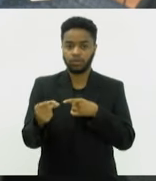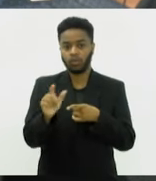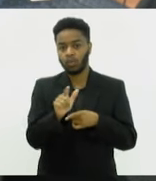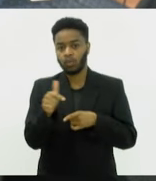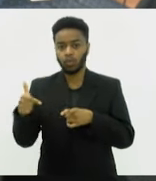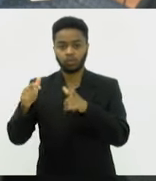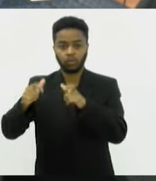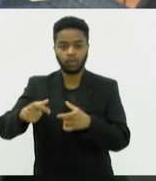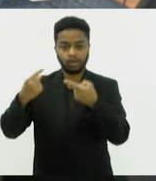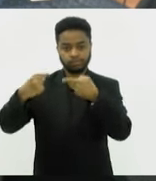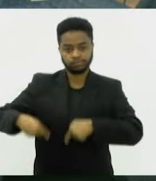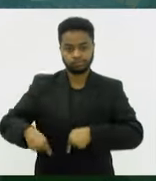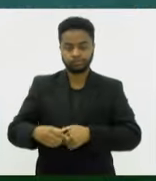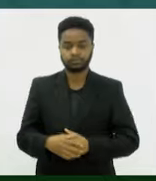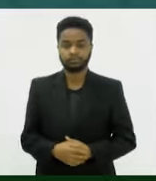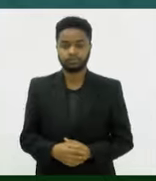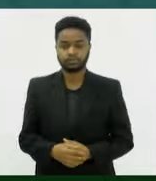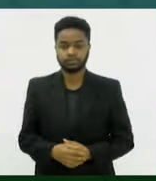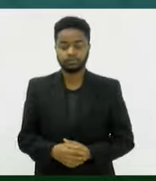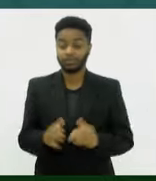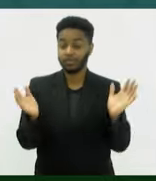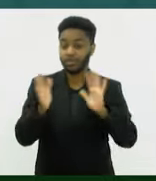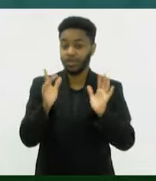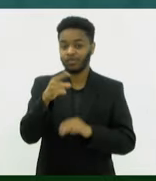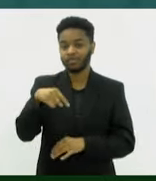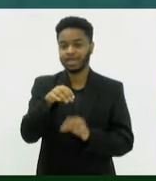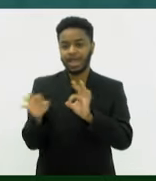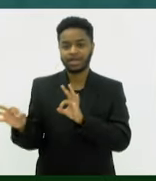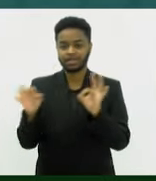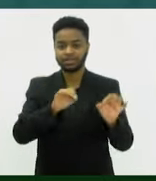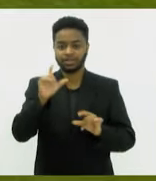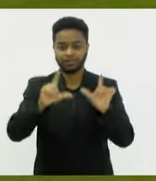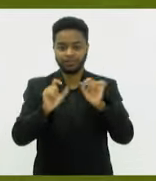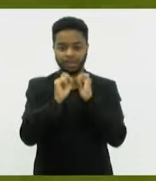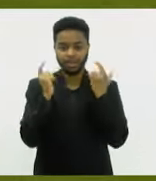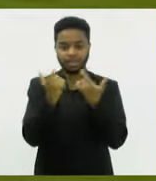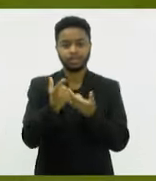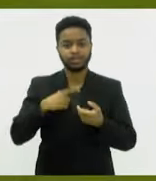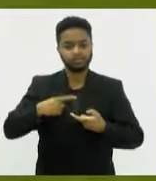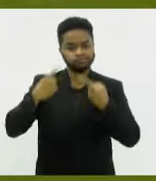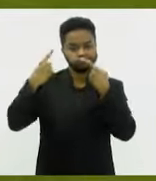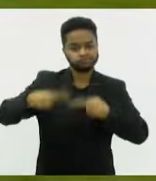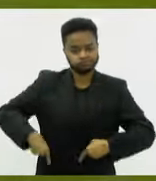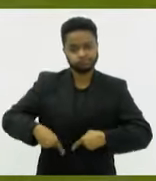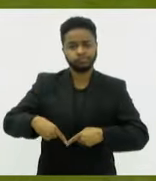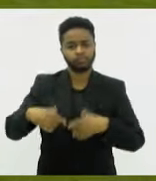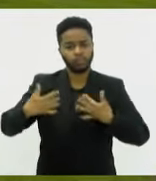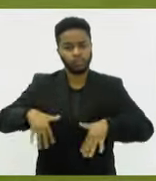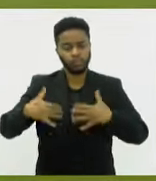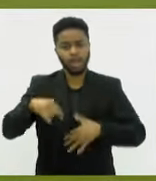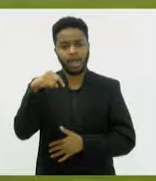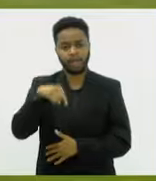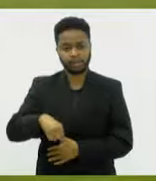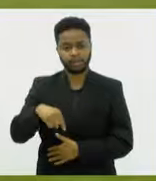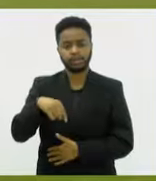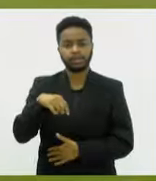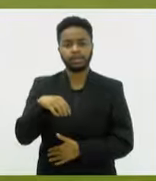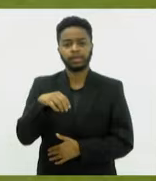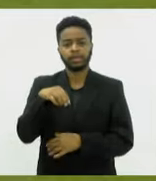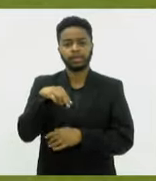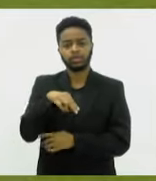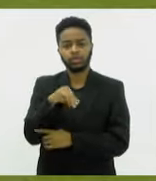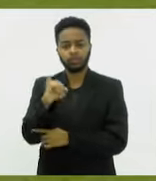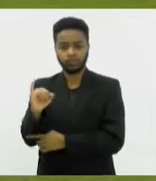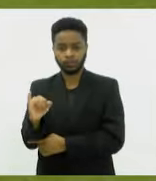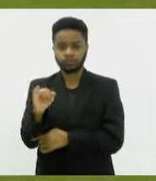informações da partida. Olá, para você que acompanha a TV Alerj, um jogo bastante disputado aqui no estádio Nivaldo Pereira, em Nova Iguaçu,